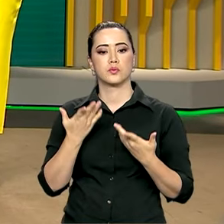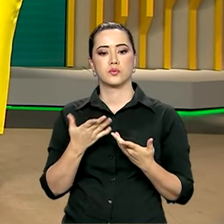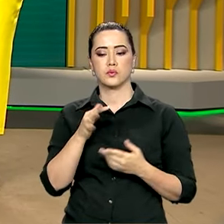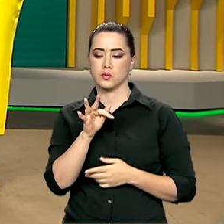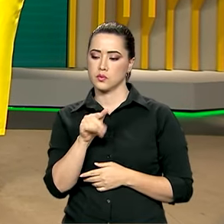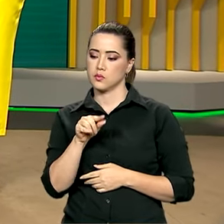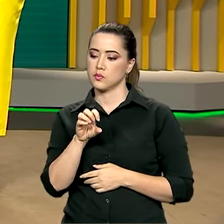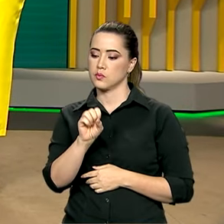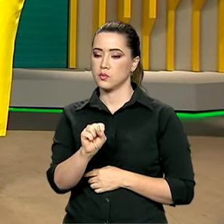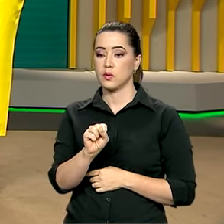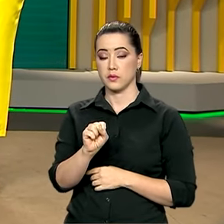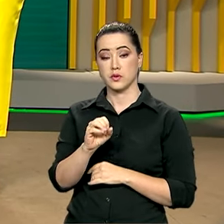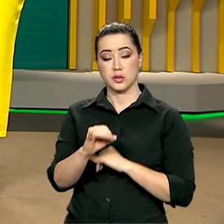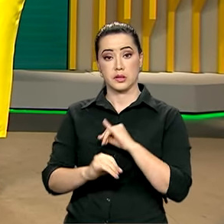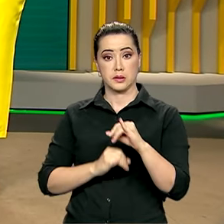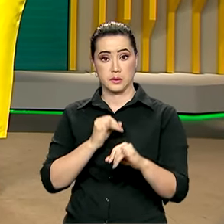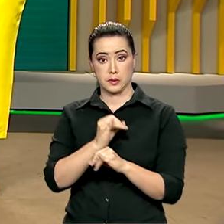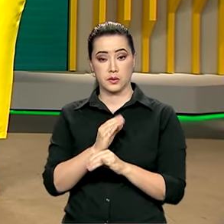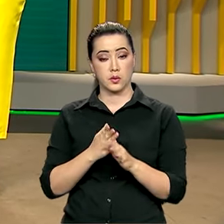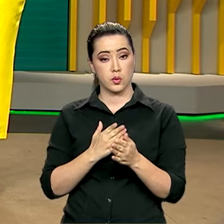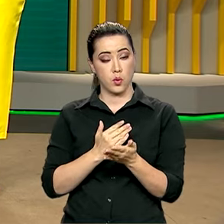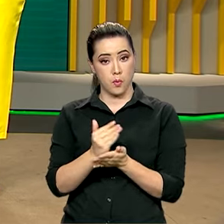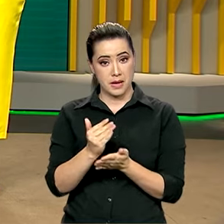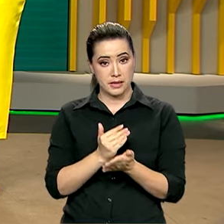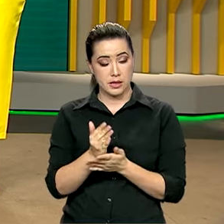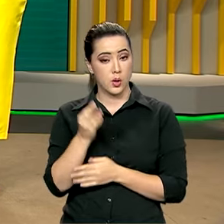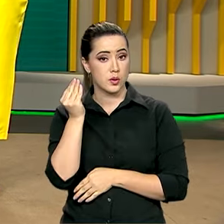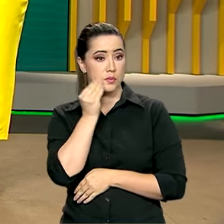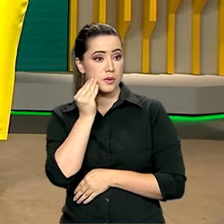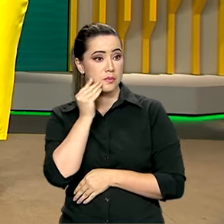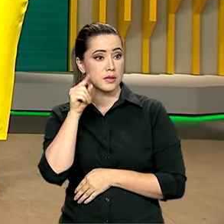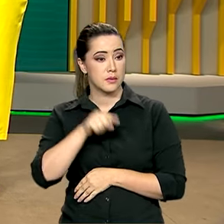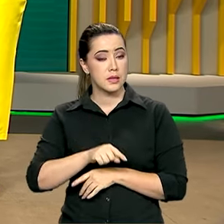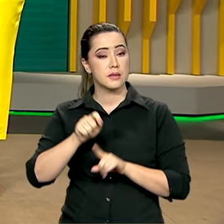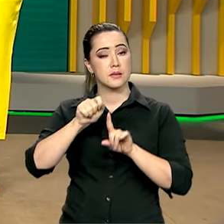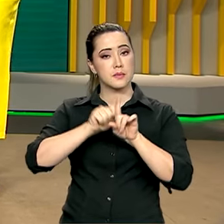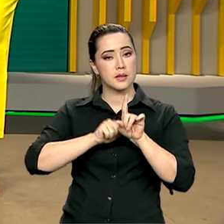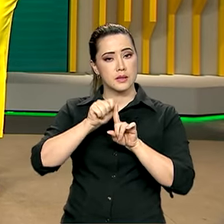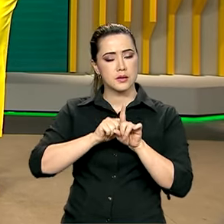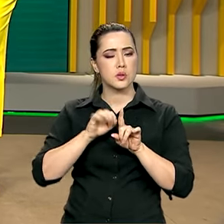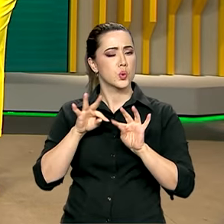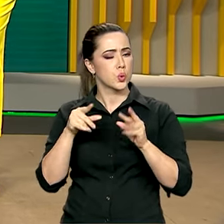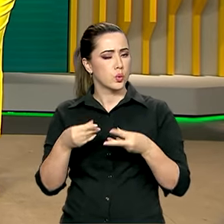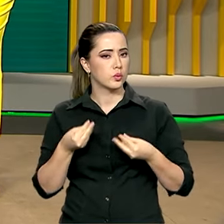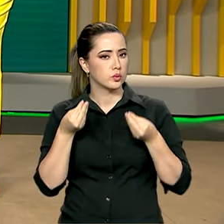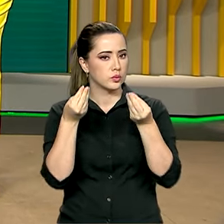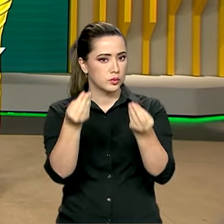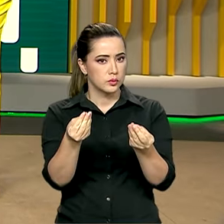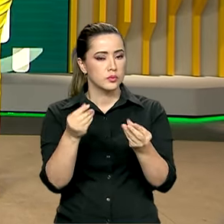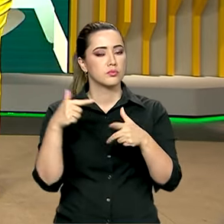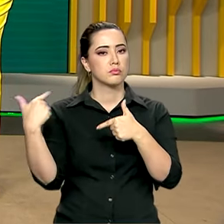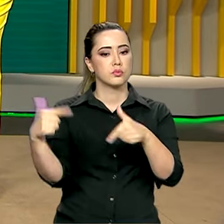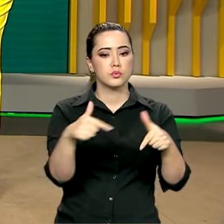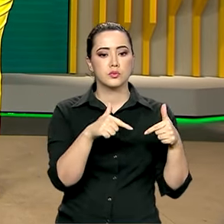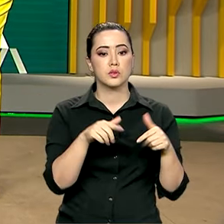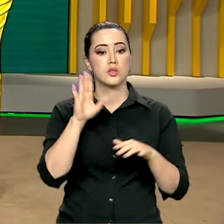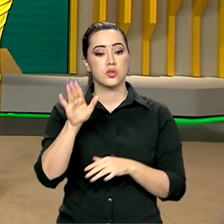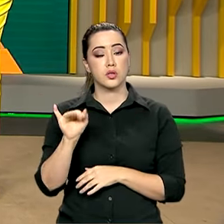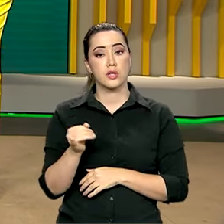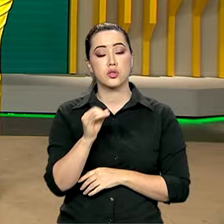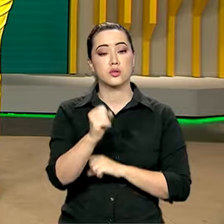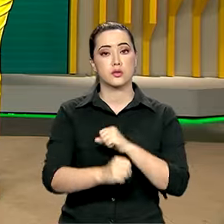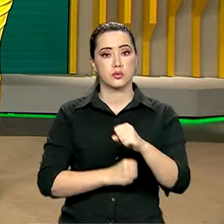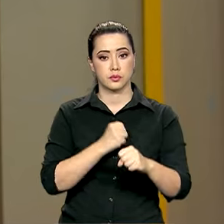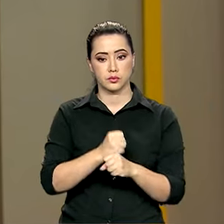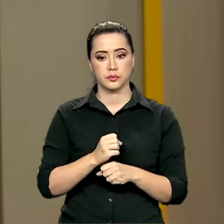FGTS Digital, que vai entrar em fase de testes ainda neste mês e deve estar totalmente operacional já em janeiro do ano